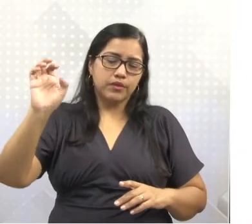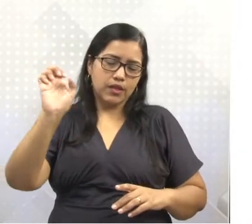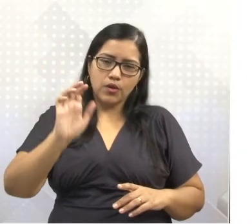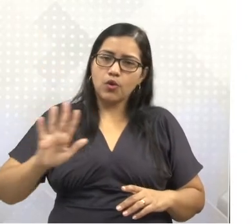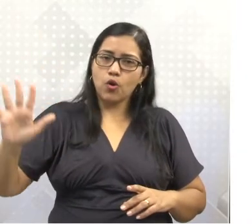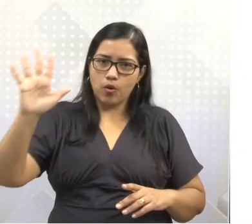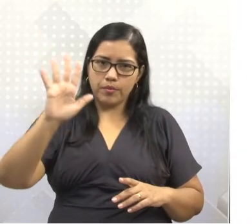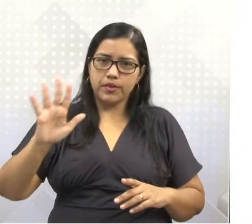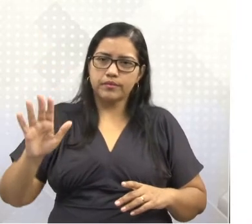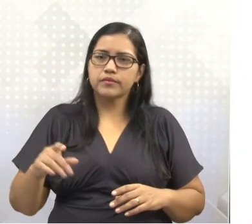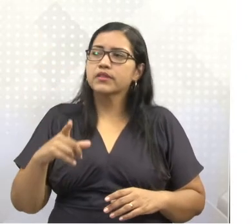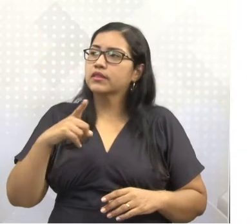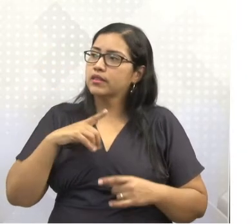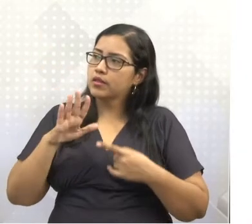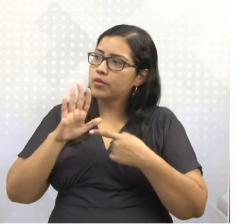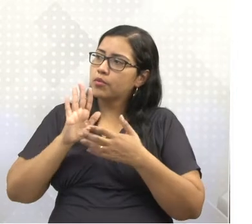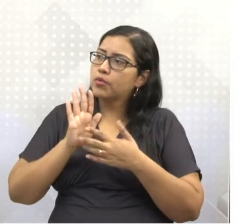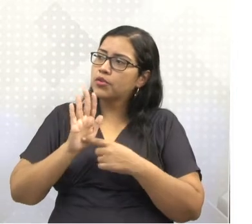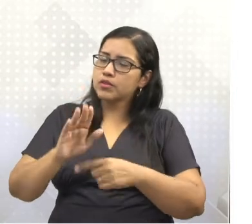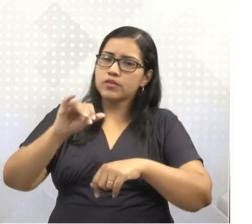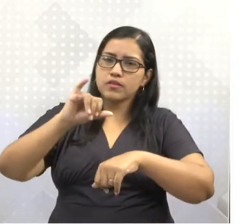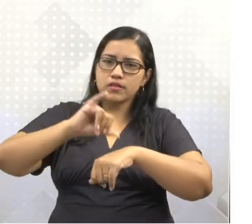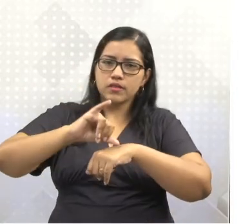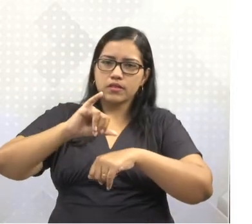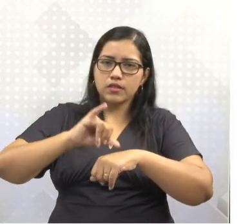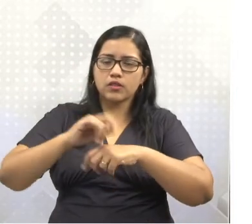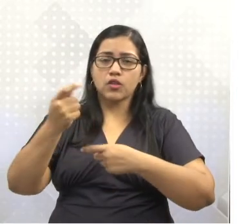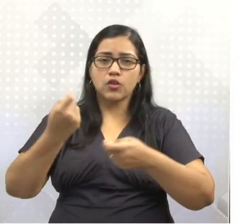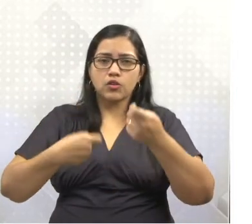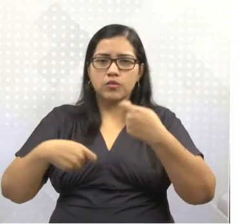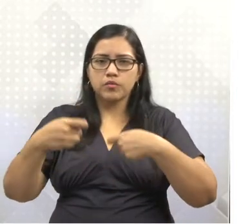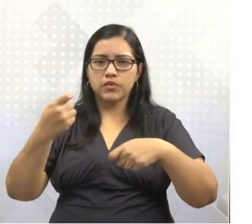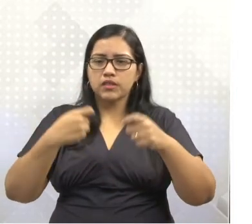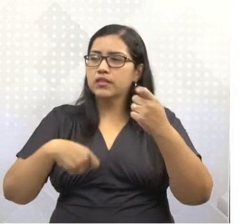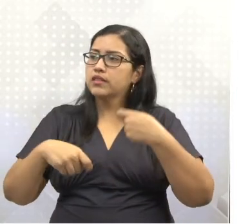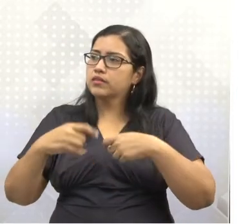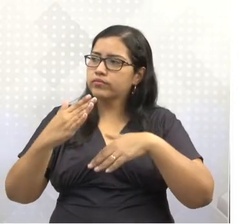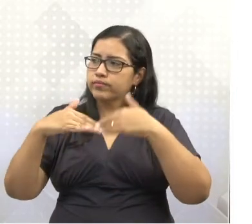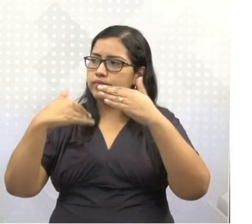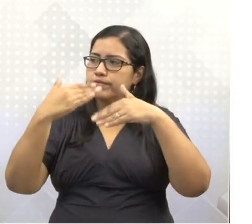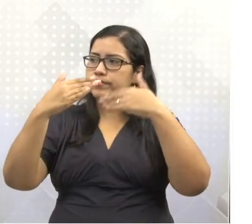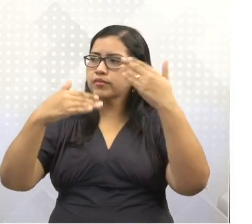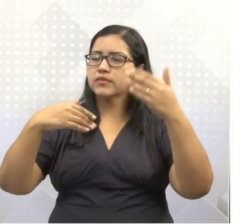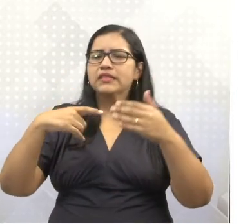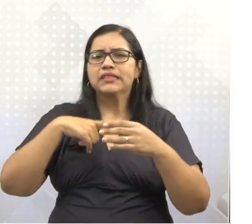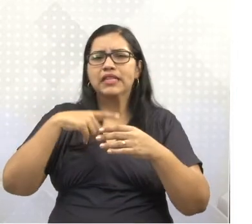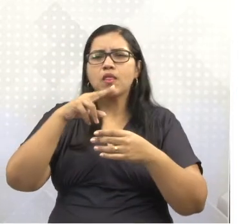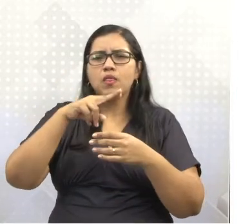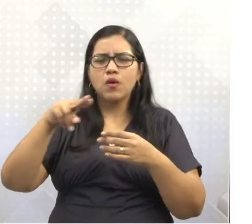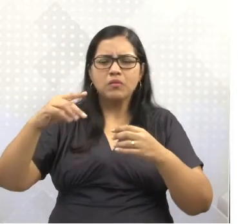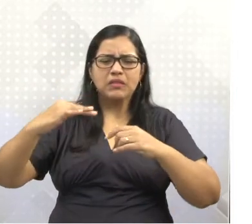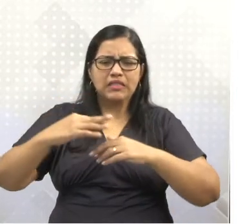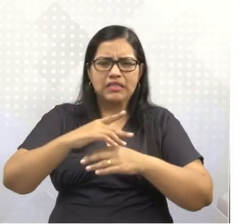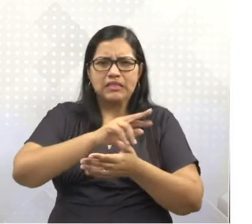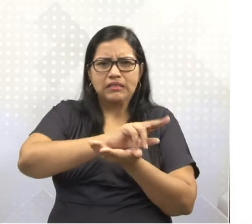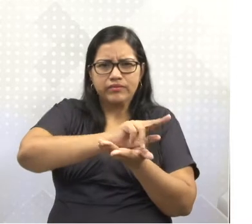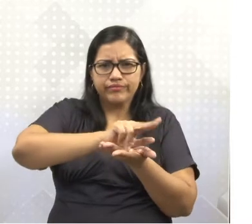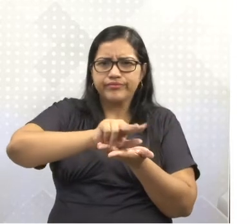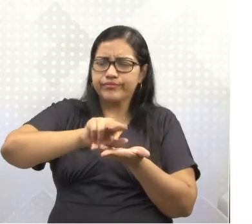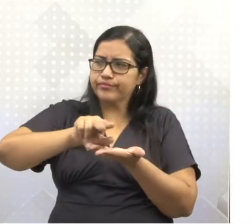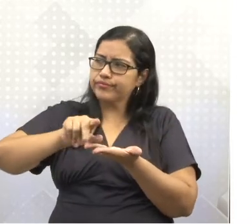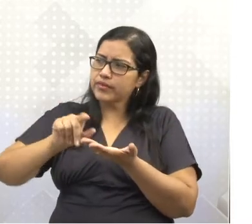os centros, né, que são o espaço da economia dinâmica, que se encontra aqui, Monique, Zürich, Colônia, tá?